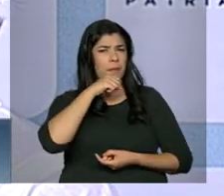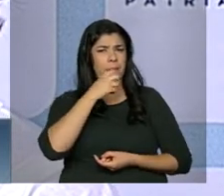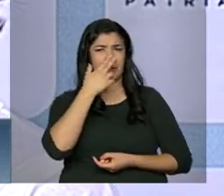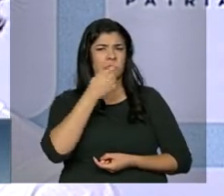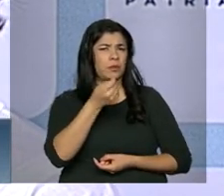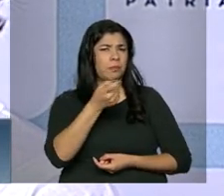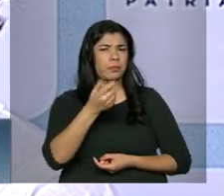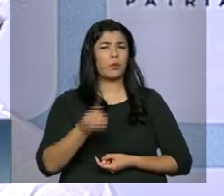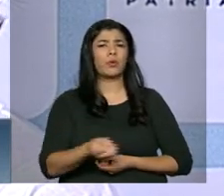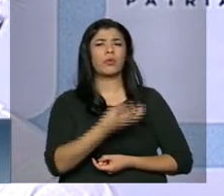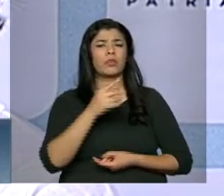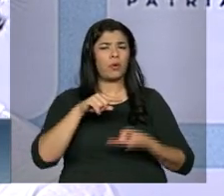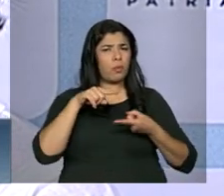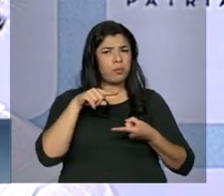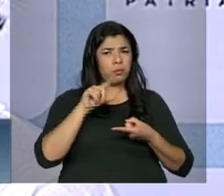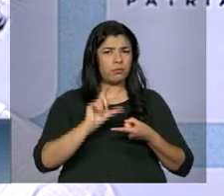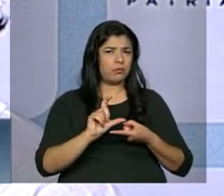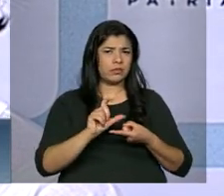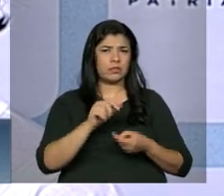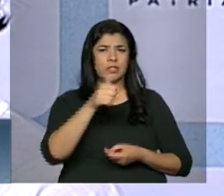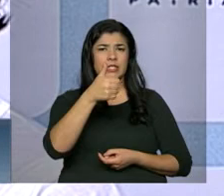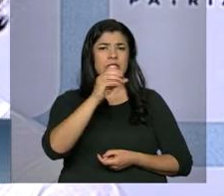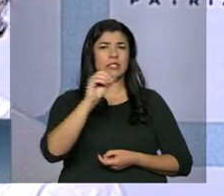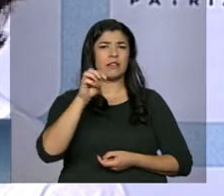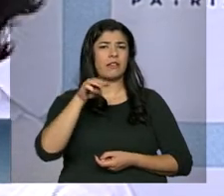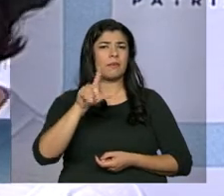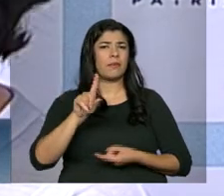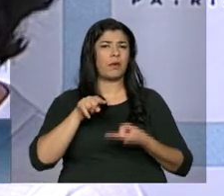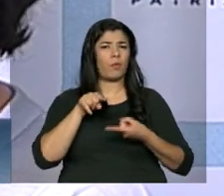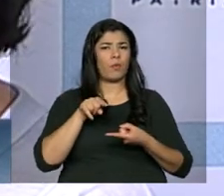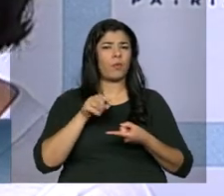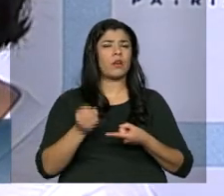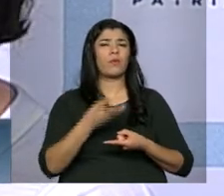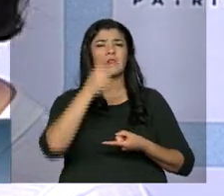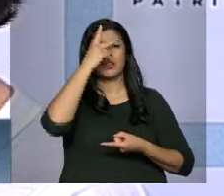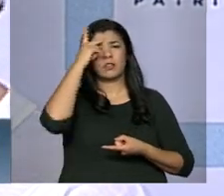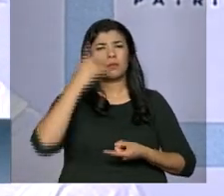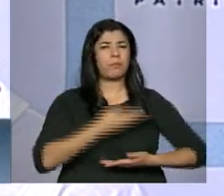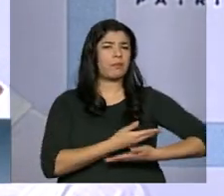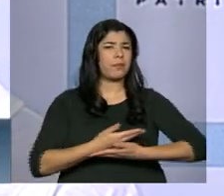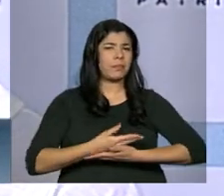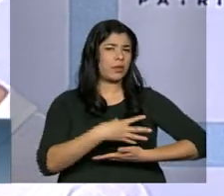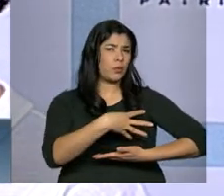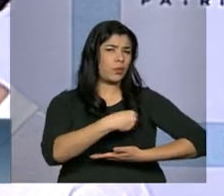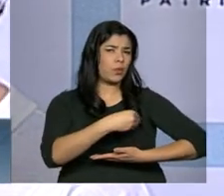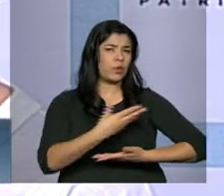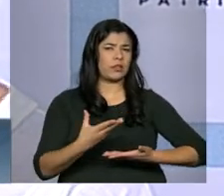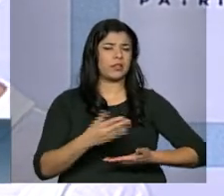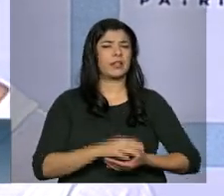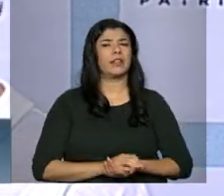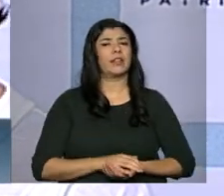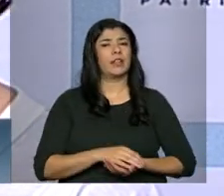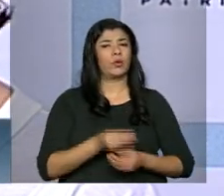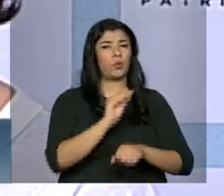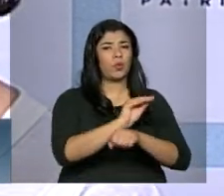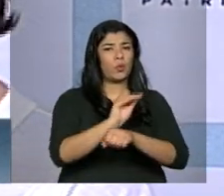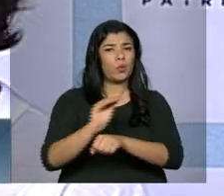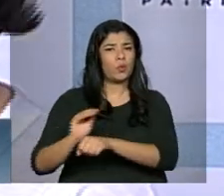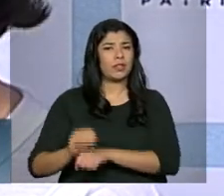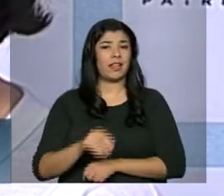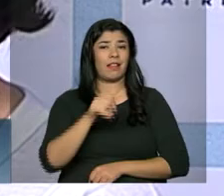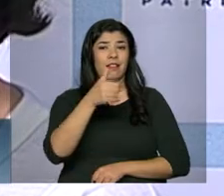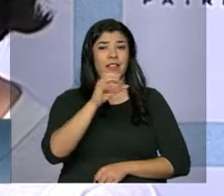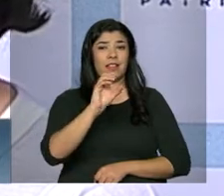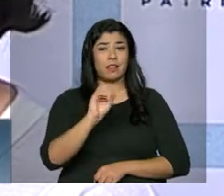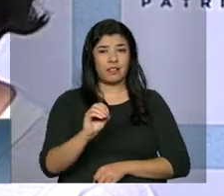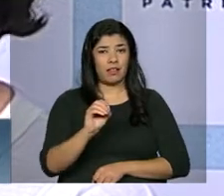suprir quantas crianças, por exemplo, um vidro de 100 ml? Um vidro de 100 ml eu consigo alimentar 10 crianças